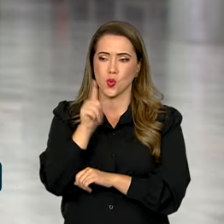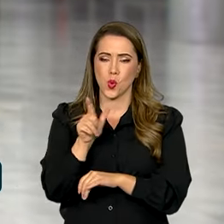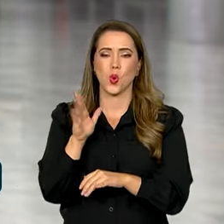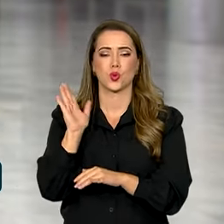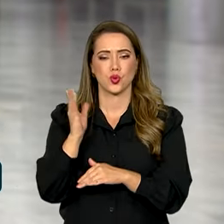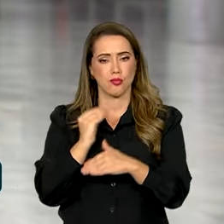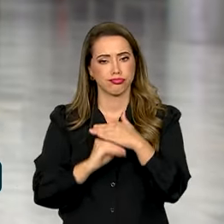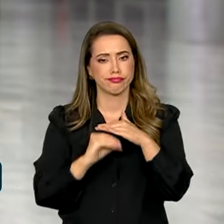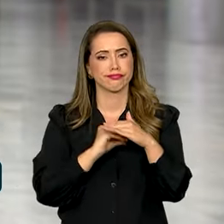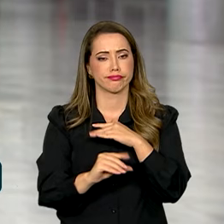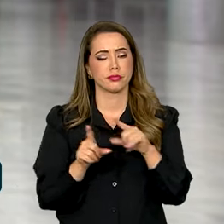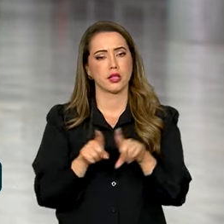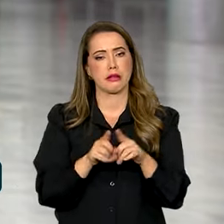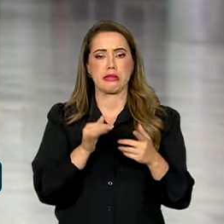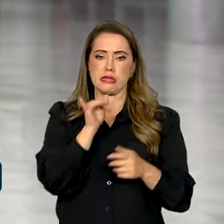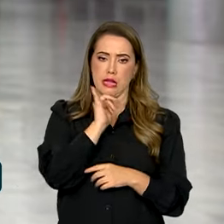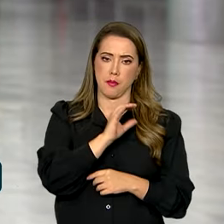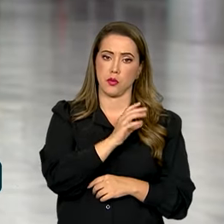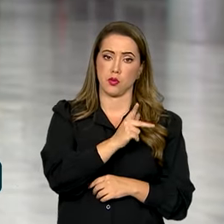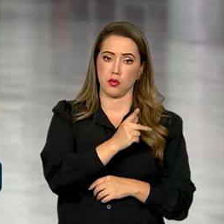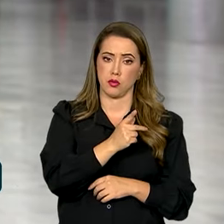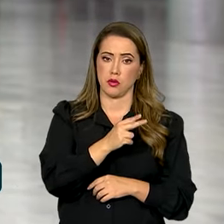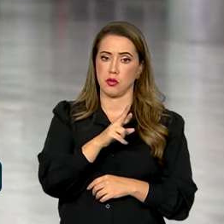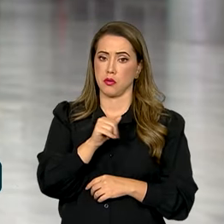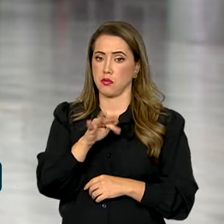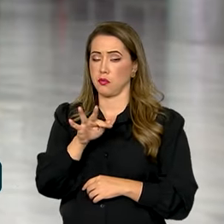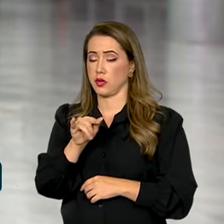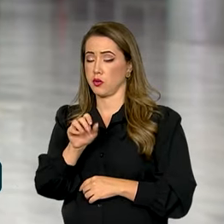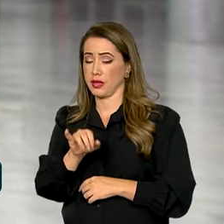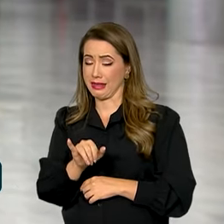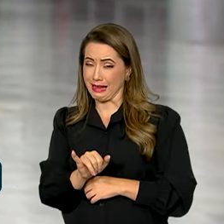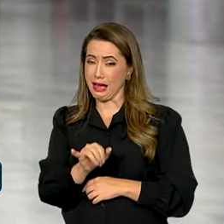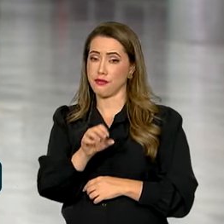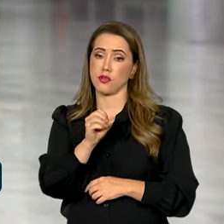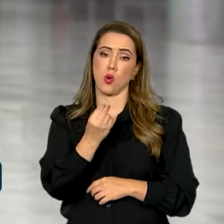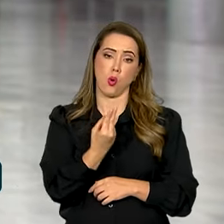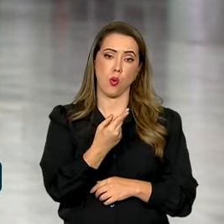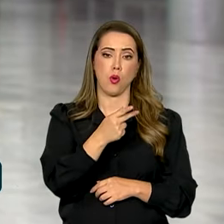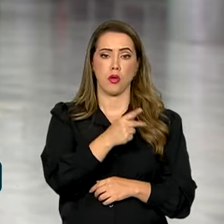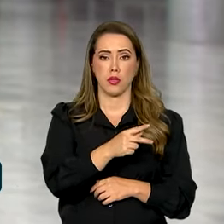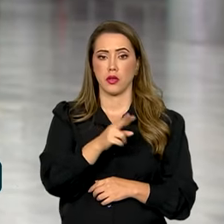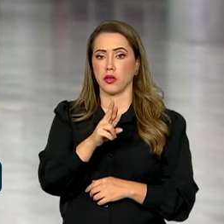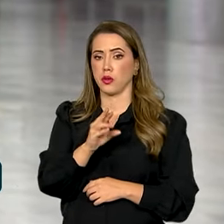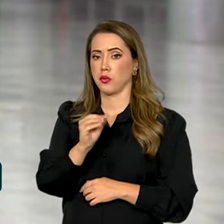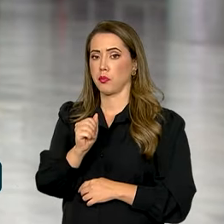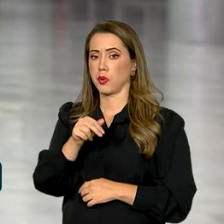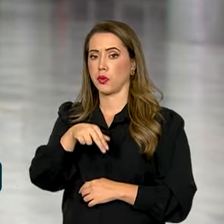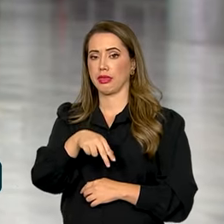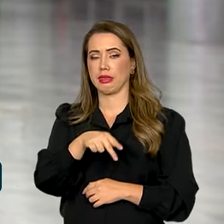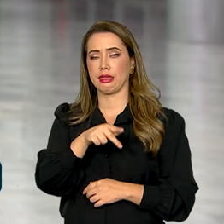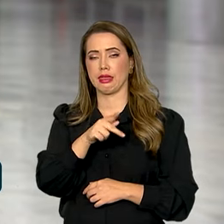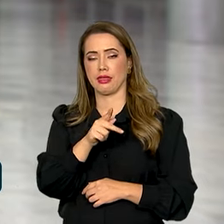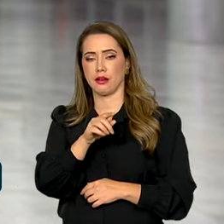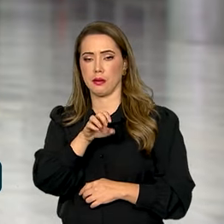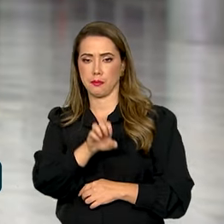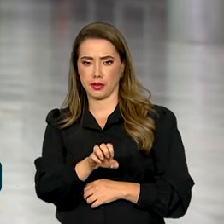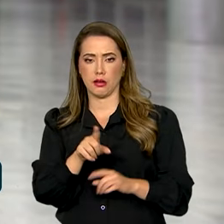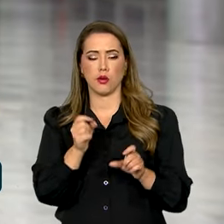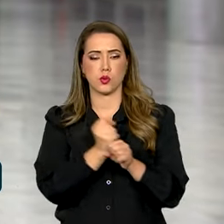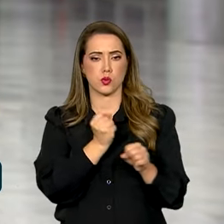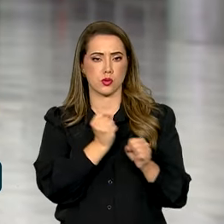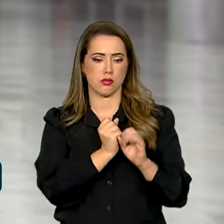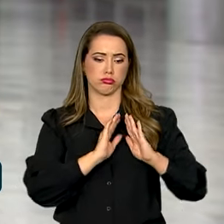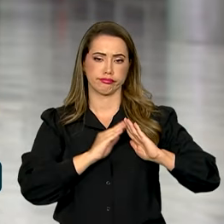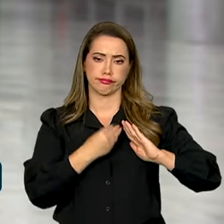chuvas, como os créditos do Pronaf e Pronamp, somando mais de R 1 bilhão, A construção do Minha Casa